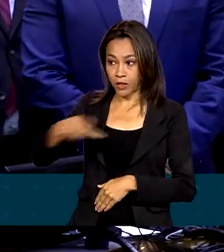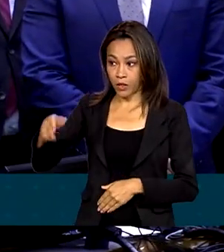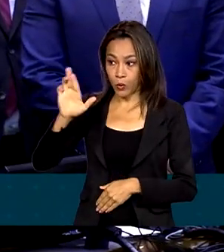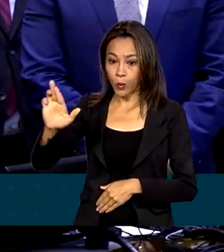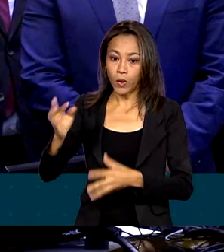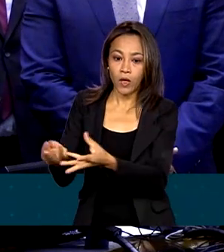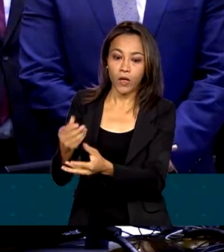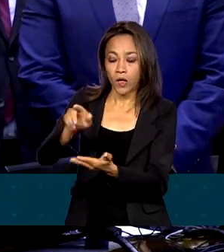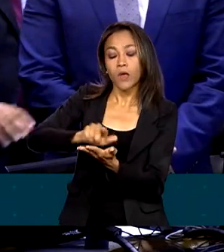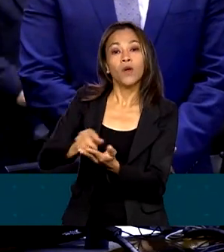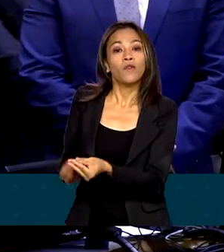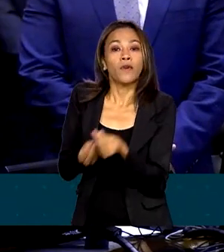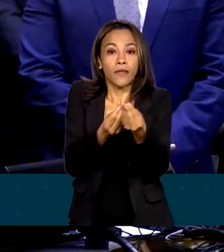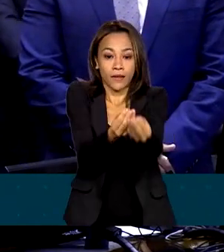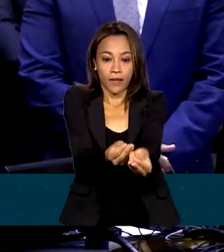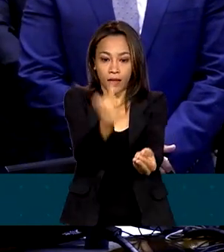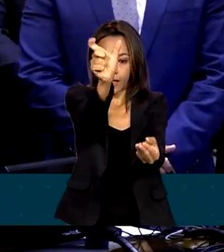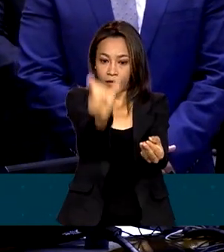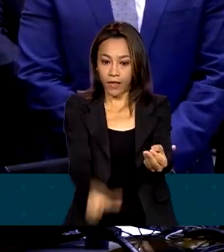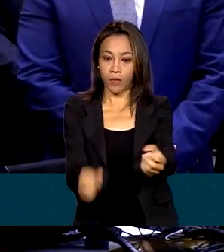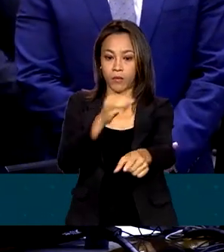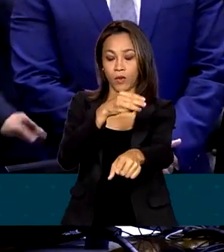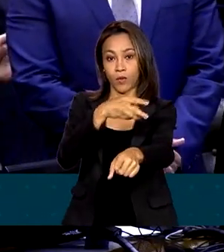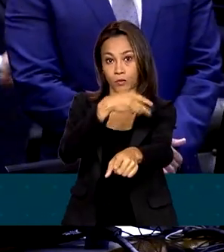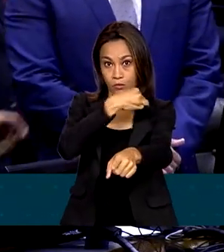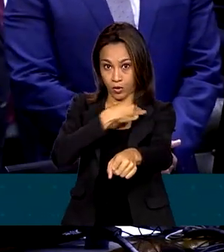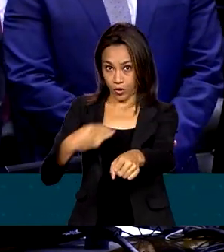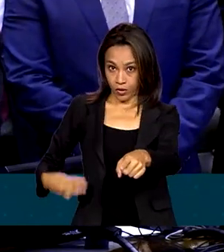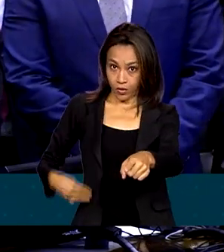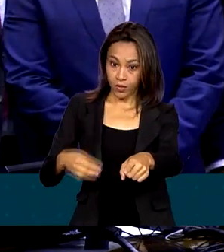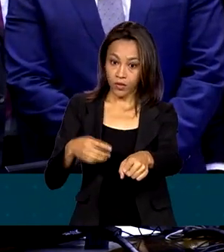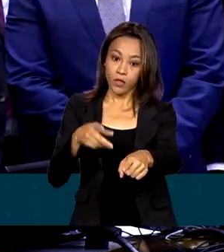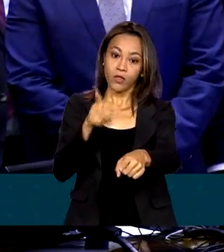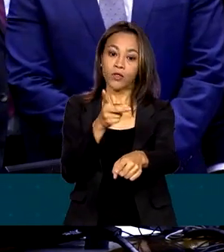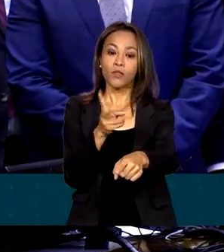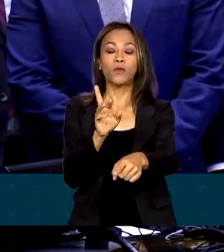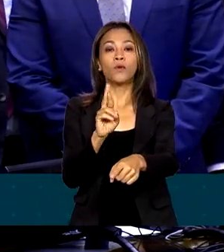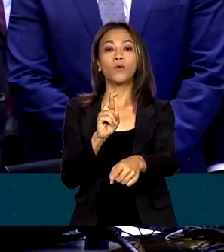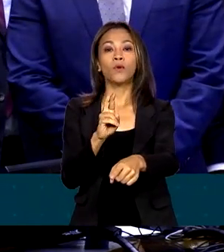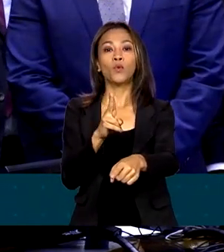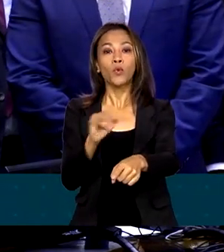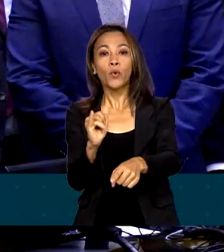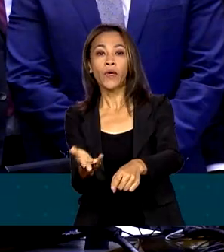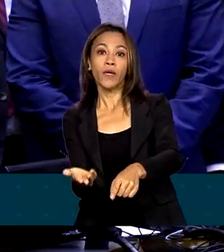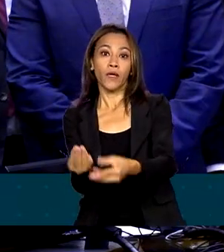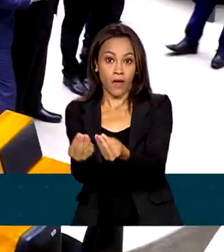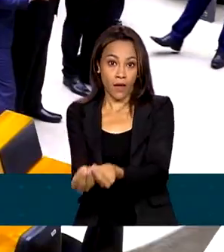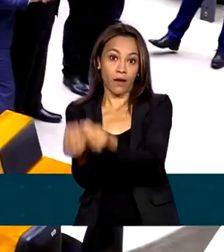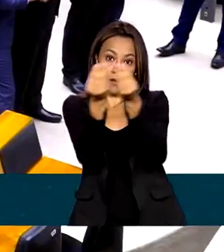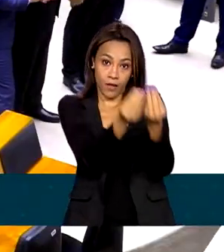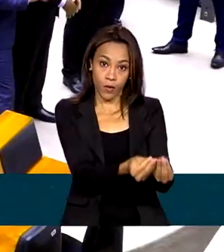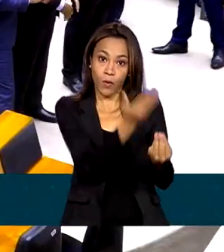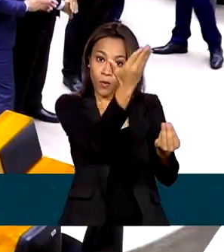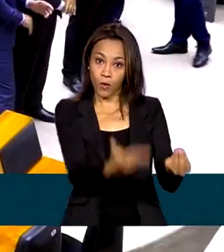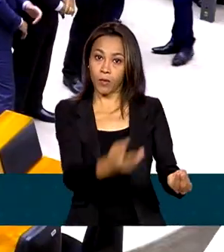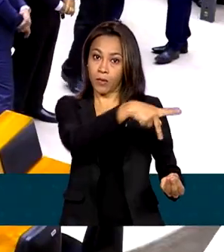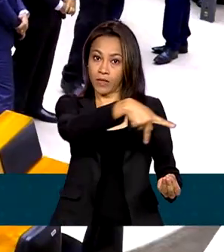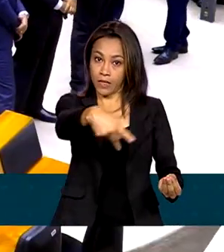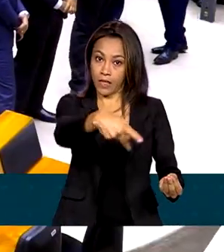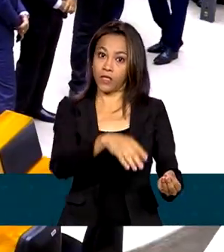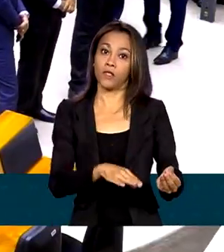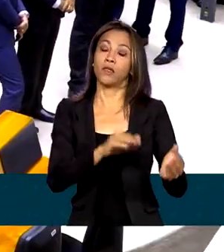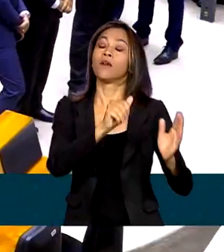entregue pelo ministro da Casa Civil, Rui Costa, ao presidente do Senado, Rodrigo Pacheco, durante a sessão solene que inaugurou